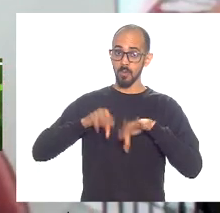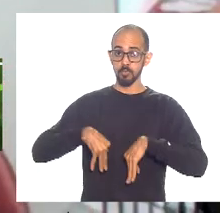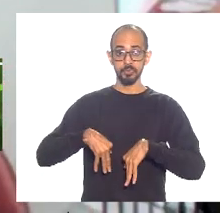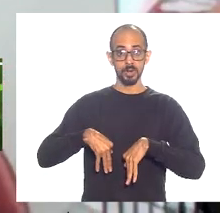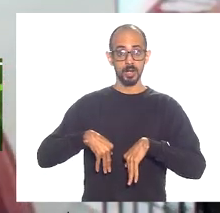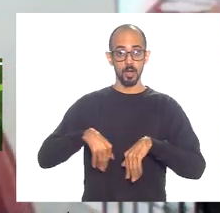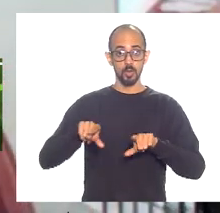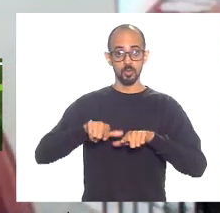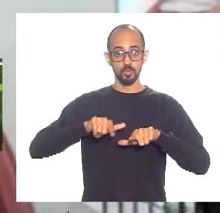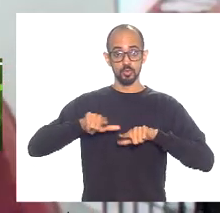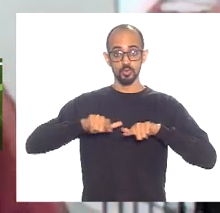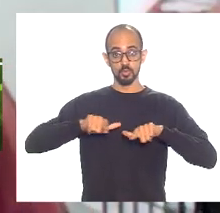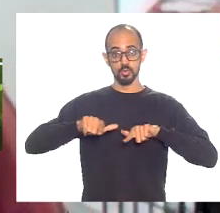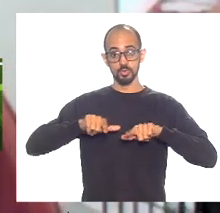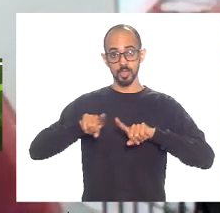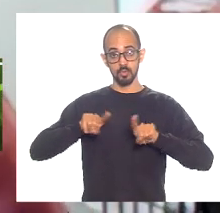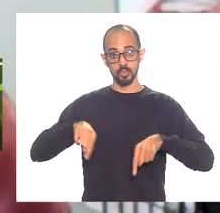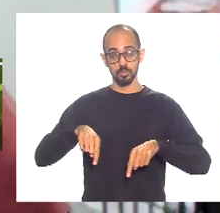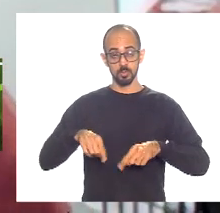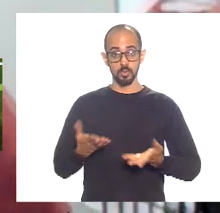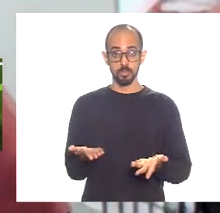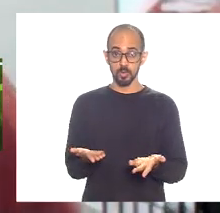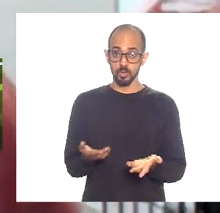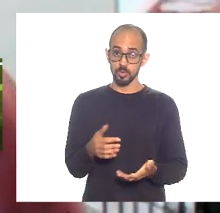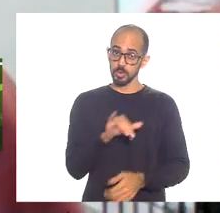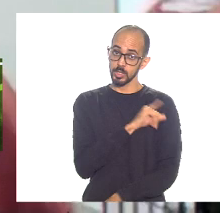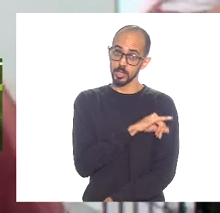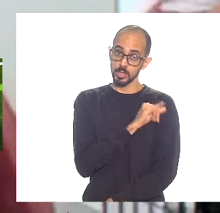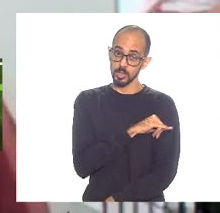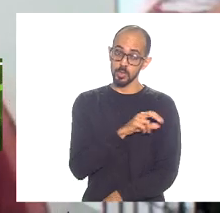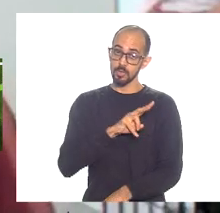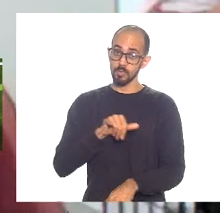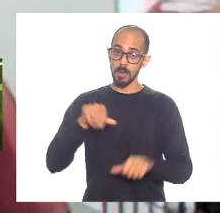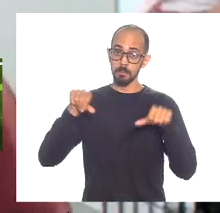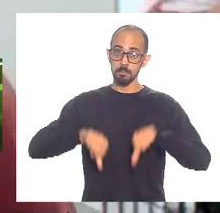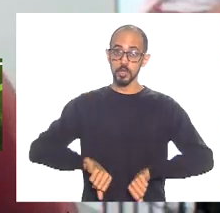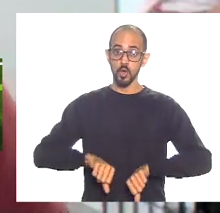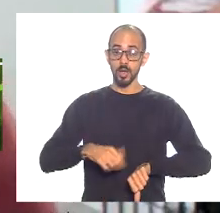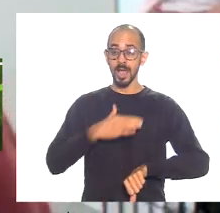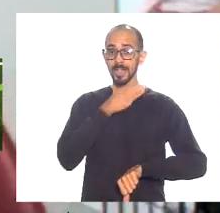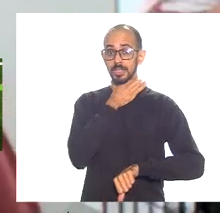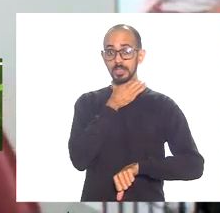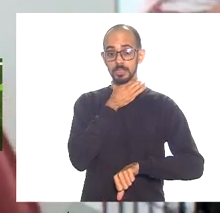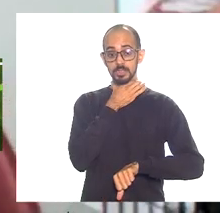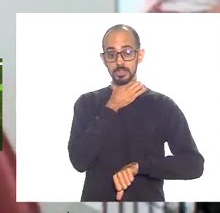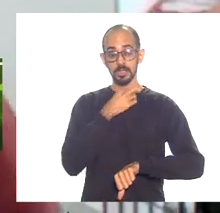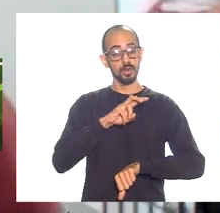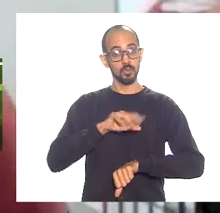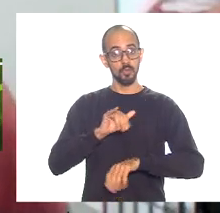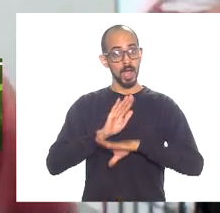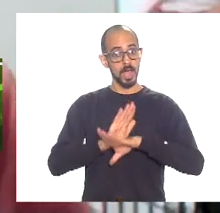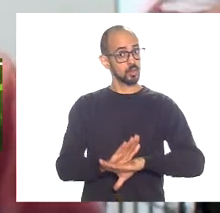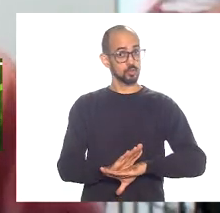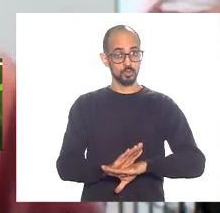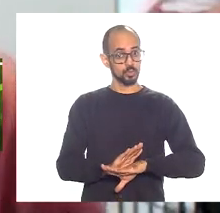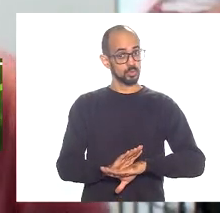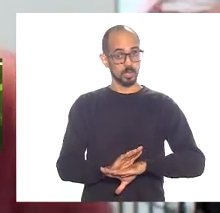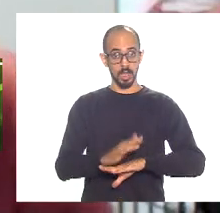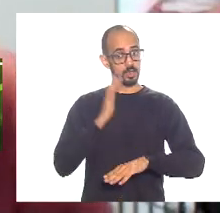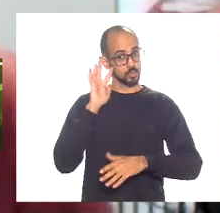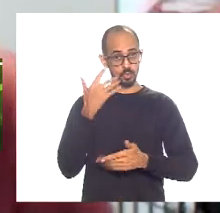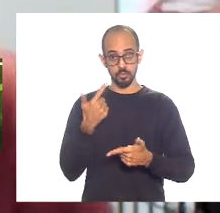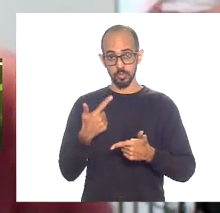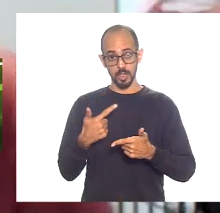do Rio de Janeiro isso evidentemente vai aprofundar a nossa crise social e econômica e não vai nos ajudar a sair da crise que nós nos